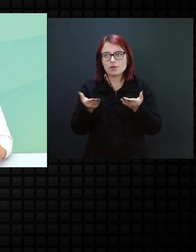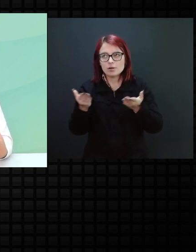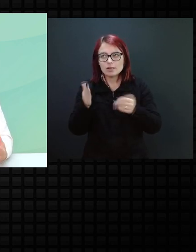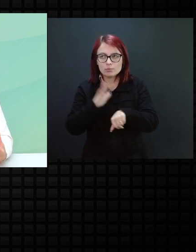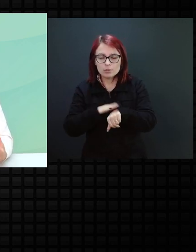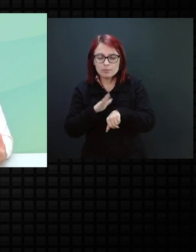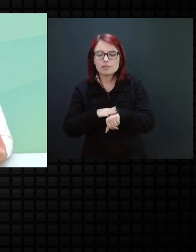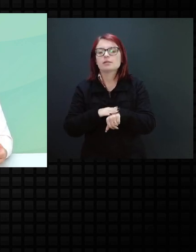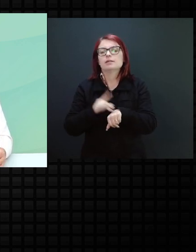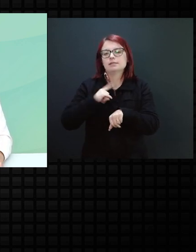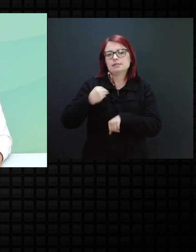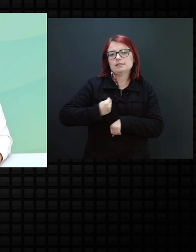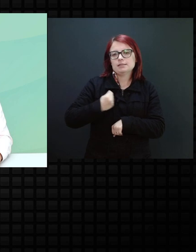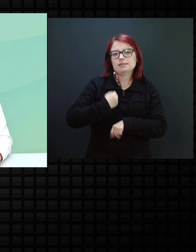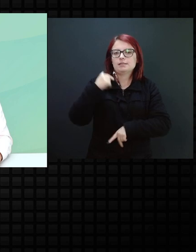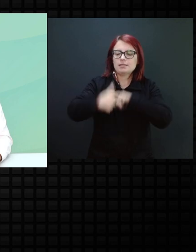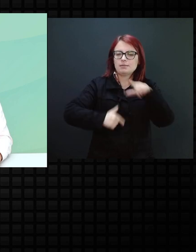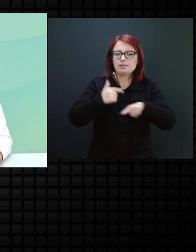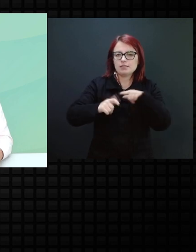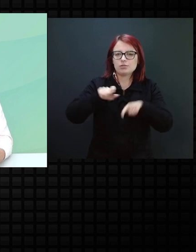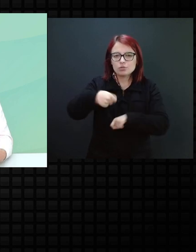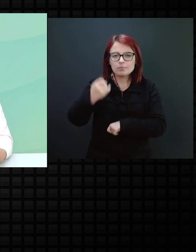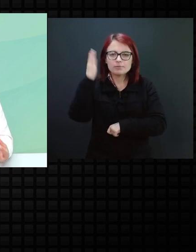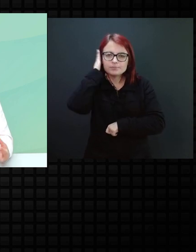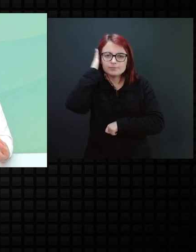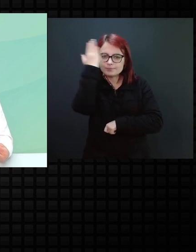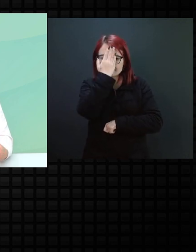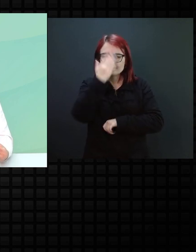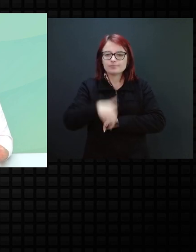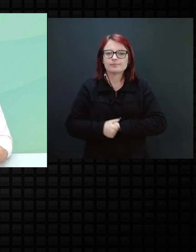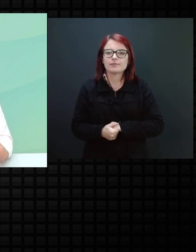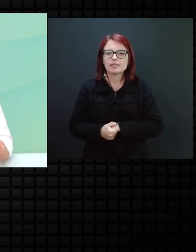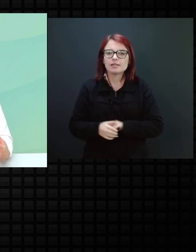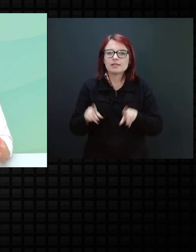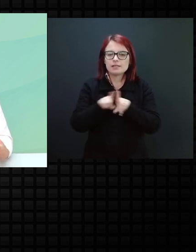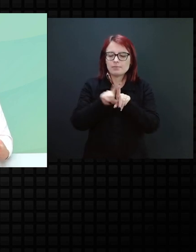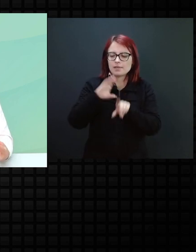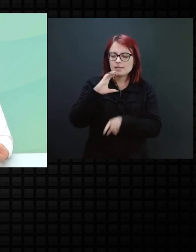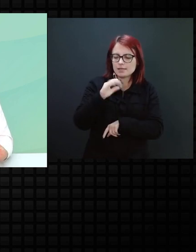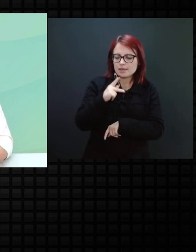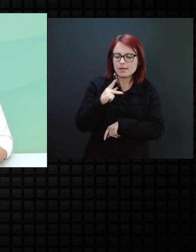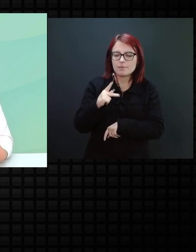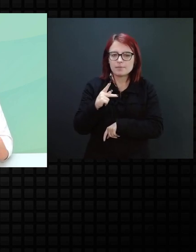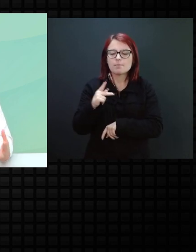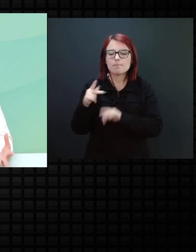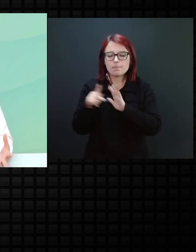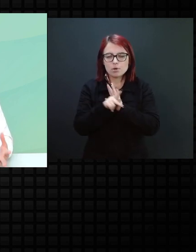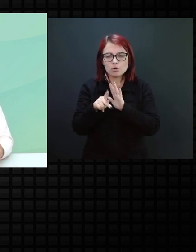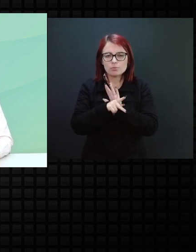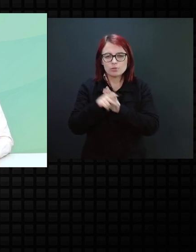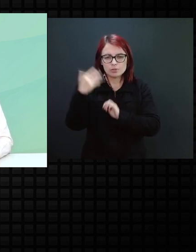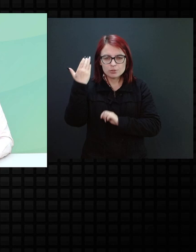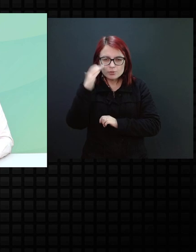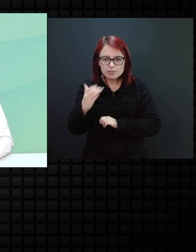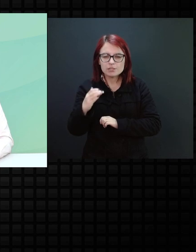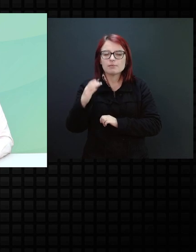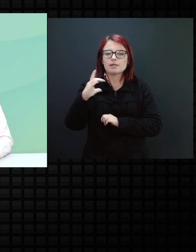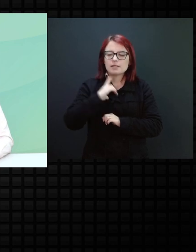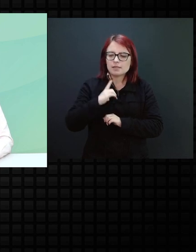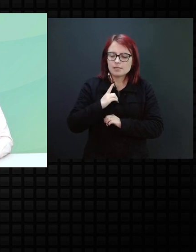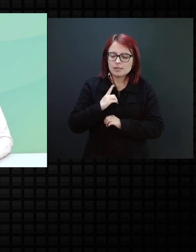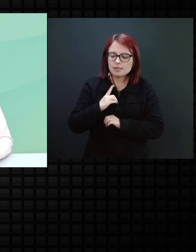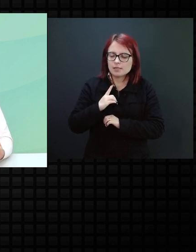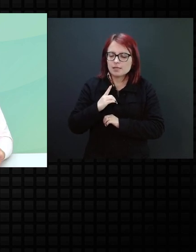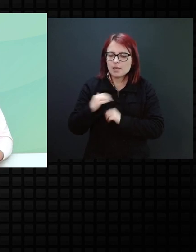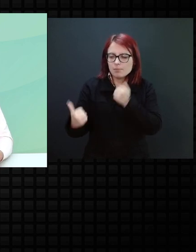momento, estar trabalhando sobre a surdo cegueira. E do CAP Curitiba, que deu todo o suporte, todo o apoio, né, para